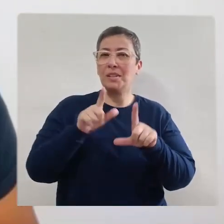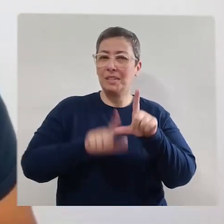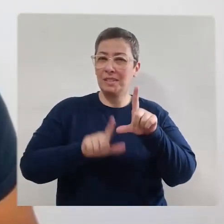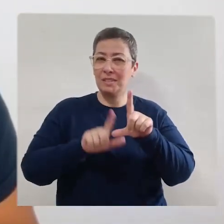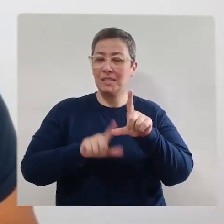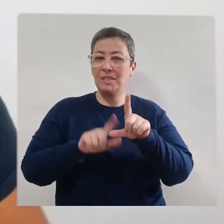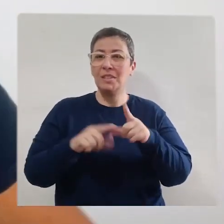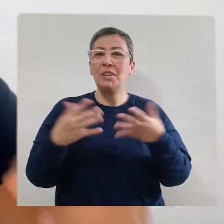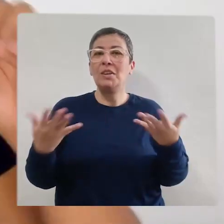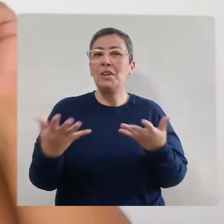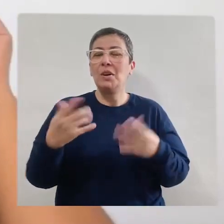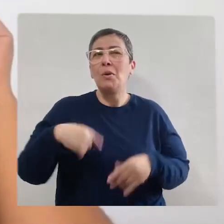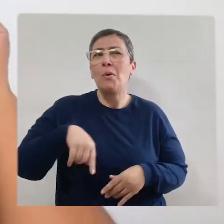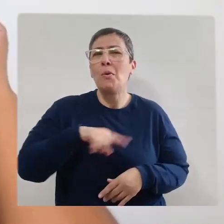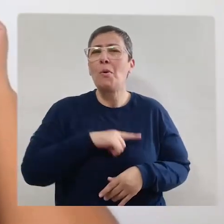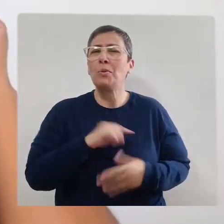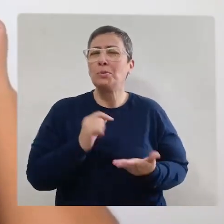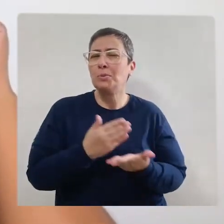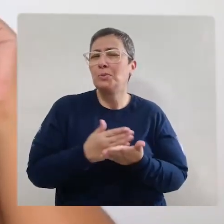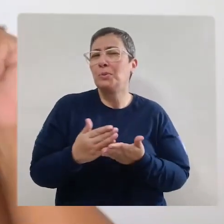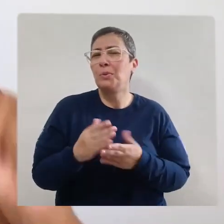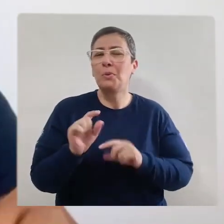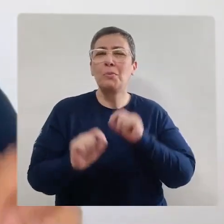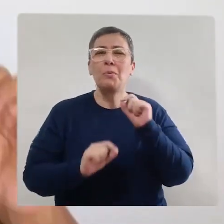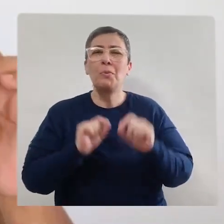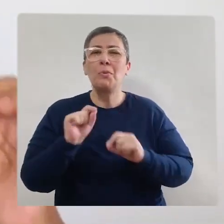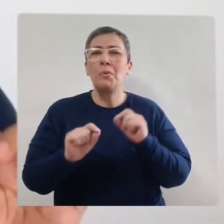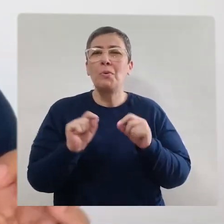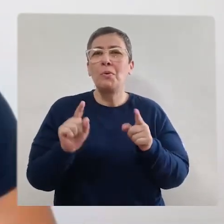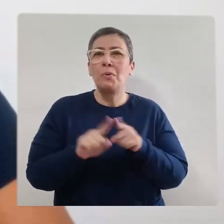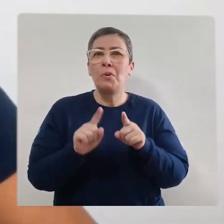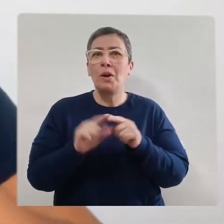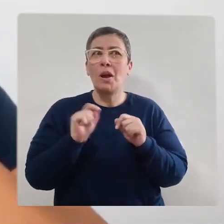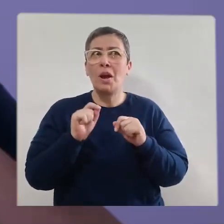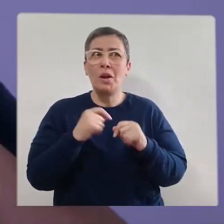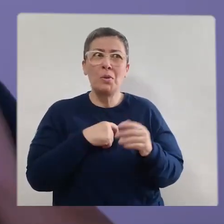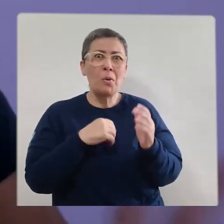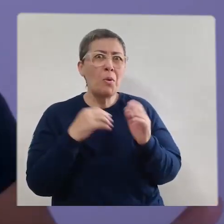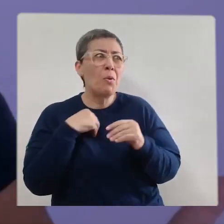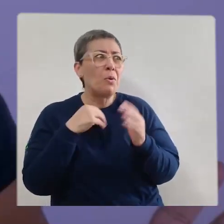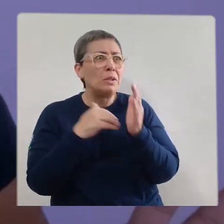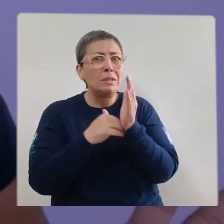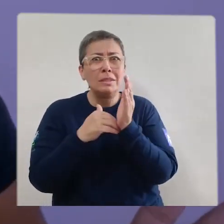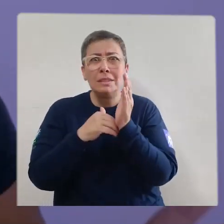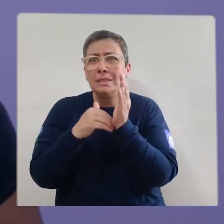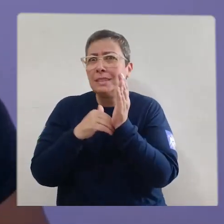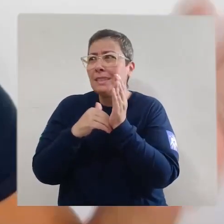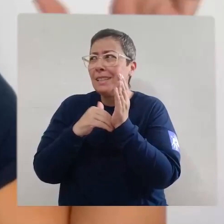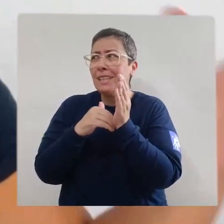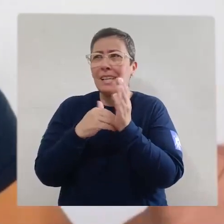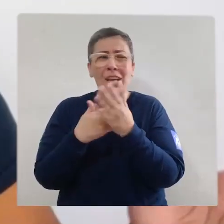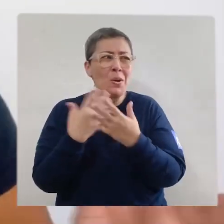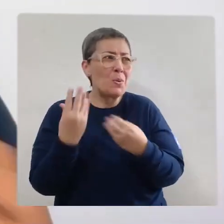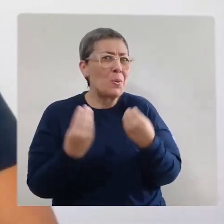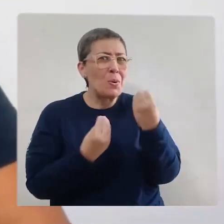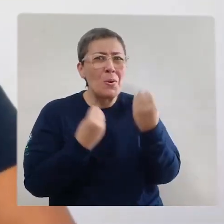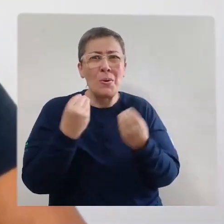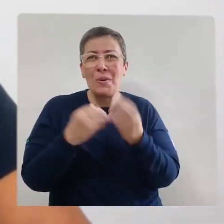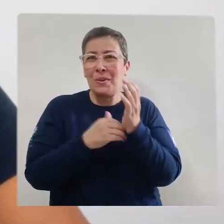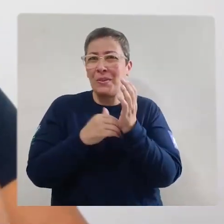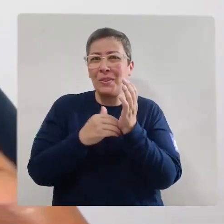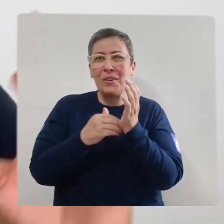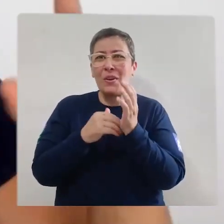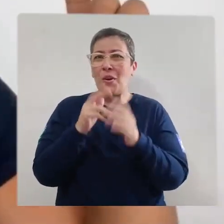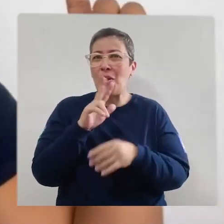Letras. E o nosso programa começa com um mistério. Isso mesmo, um